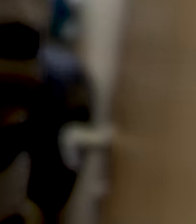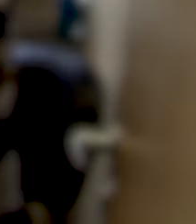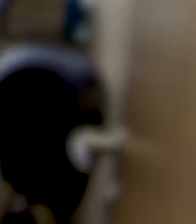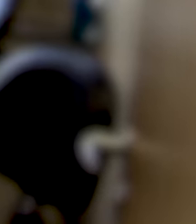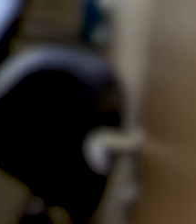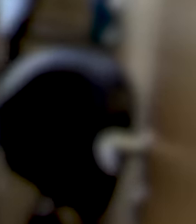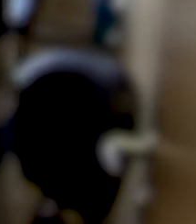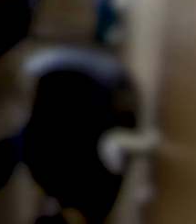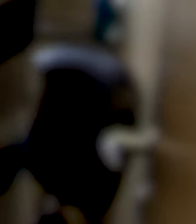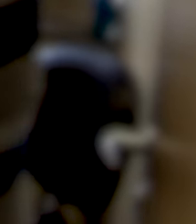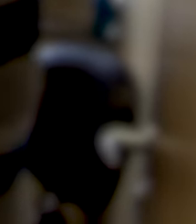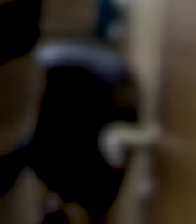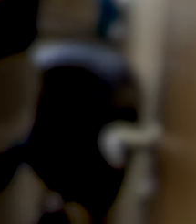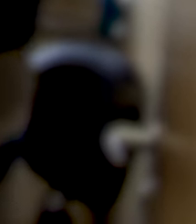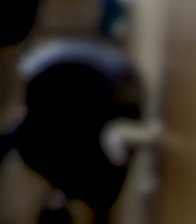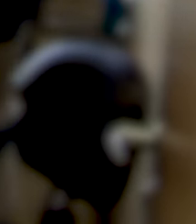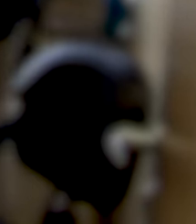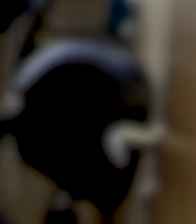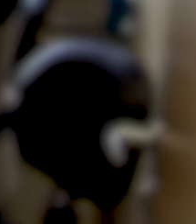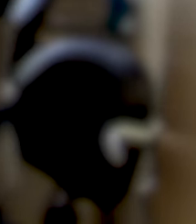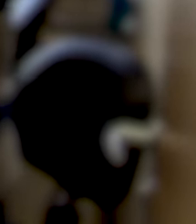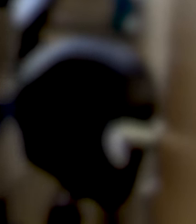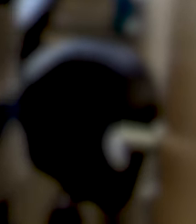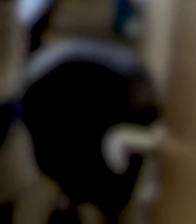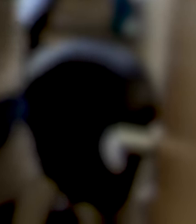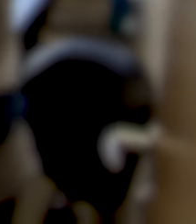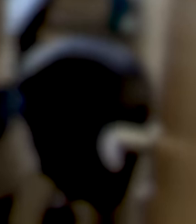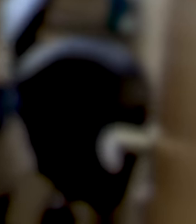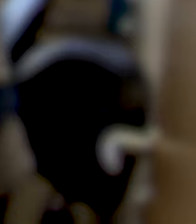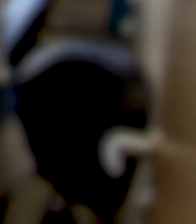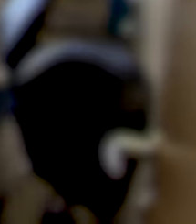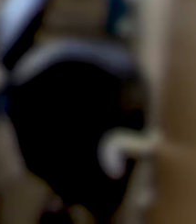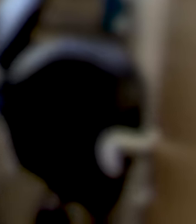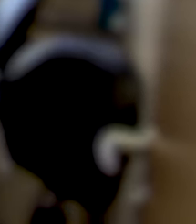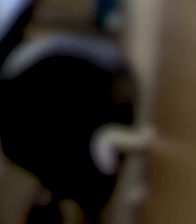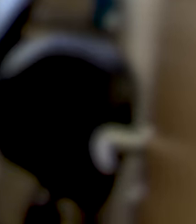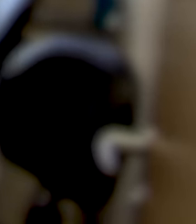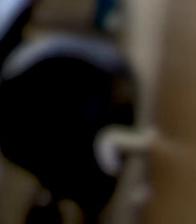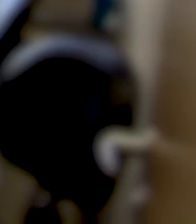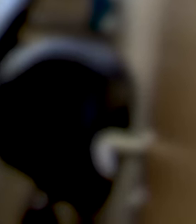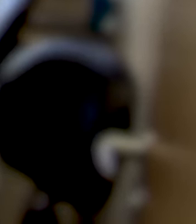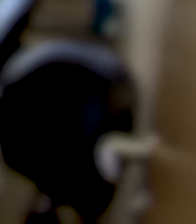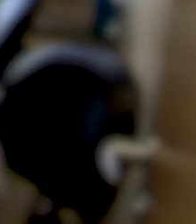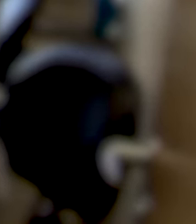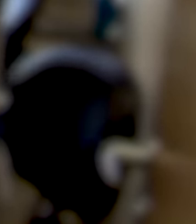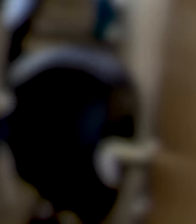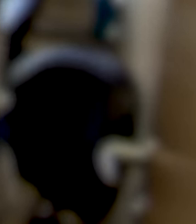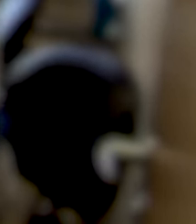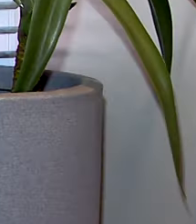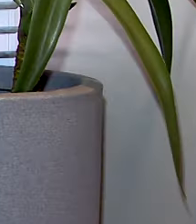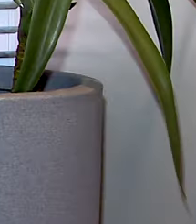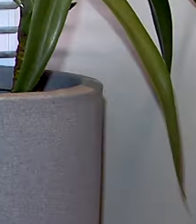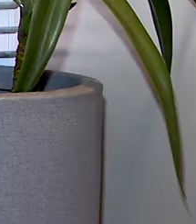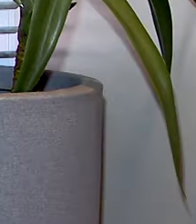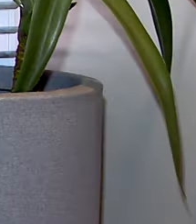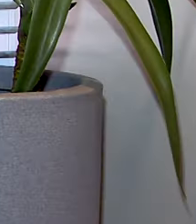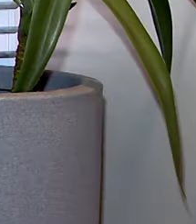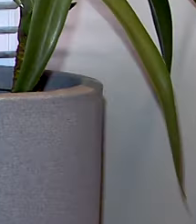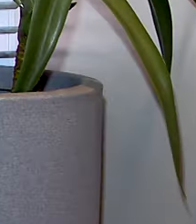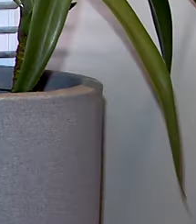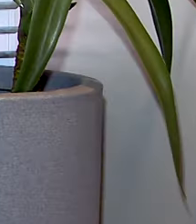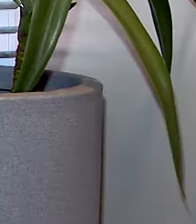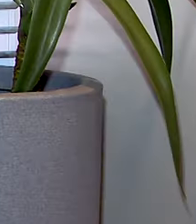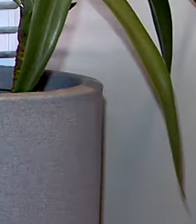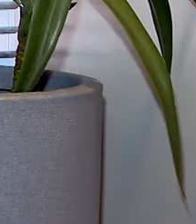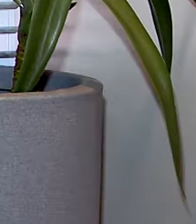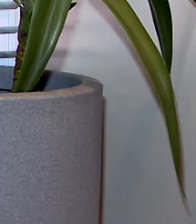quiserem negociar que quiserem fazer acordo já saem dali com o acordo estabelecido, o plano de pagamento o chamado plano de